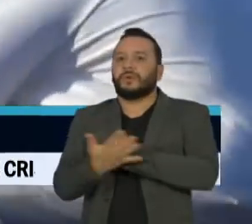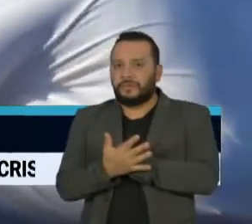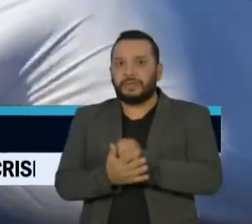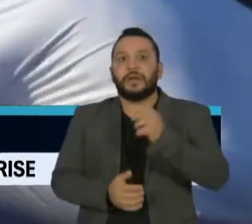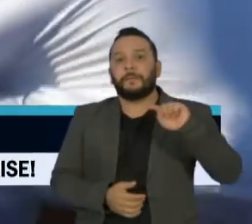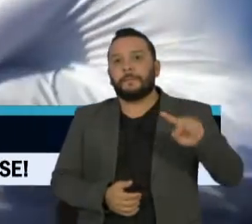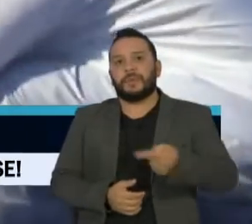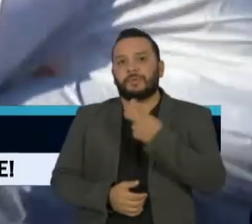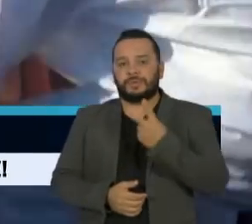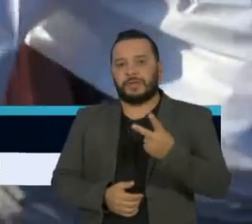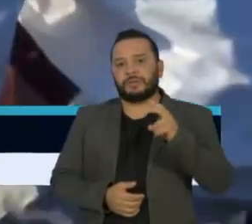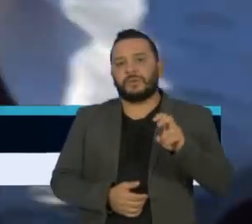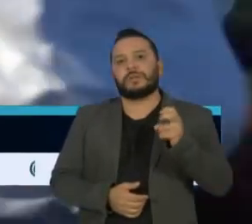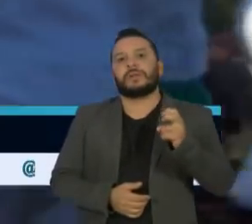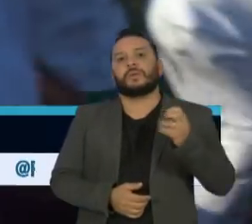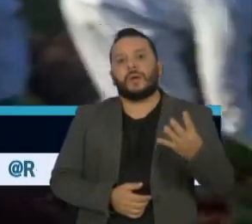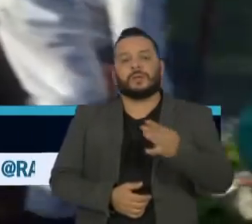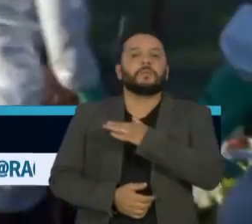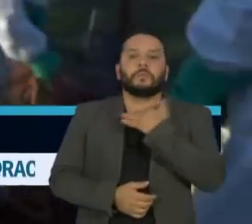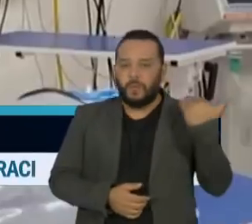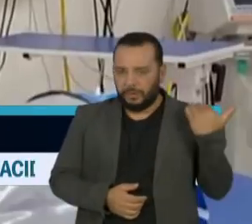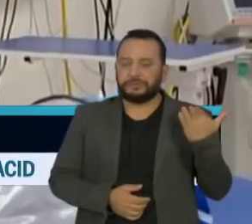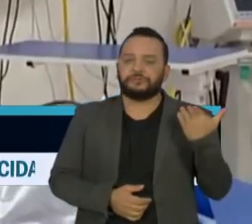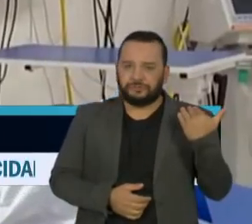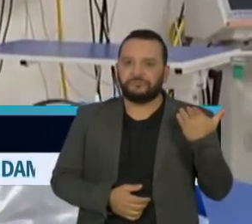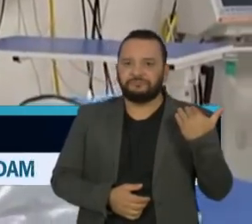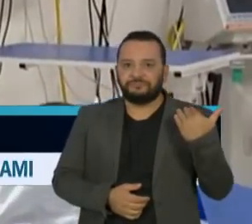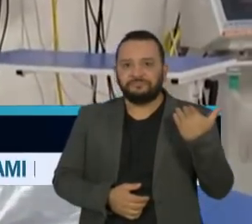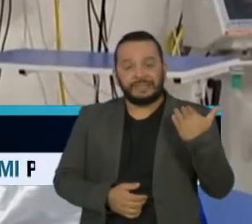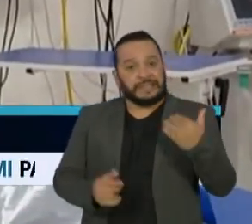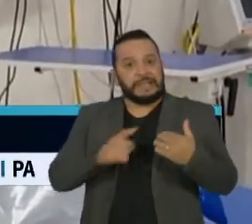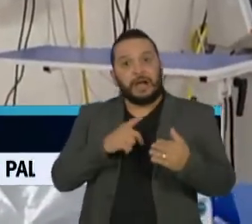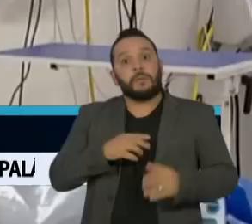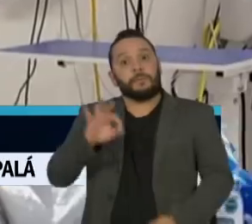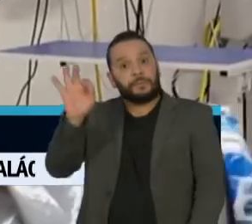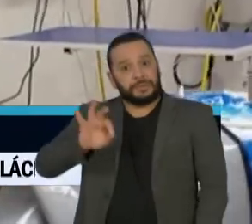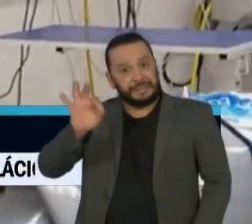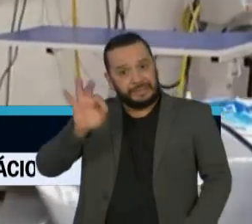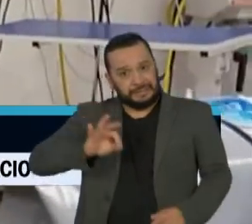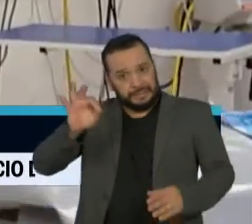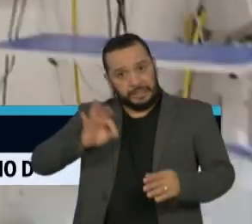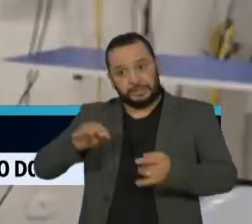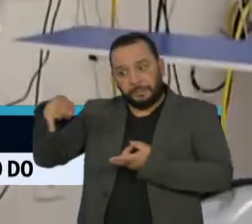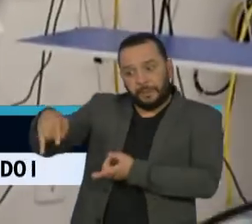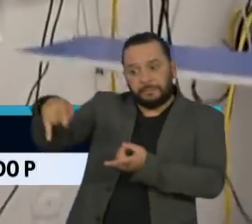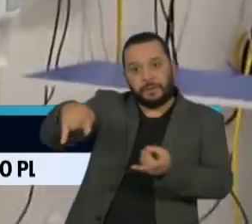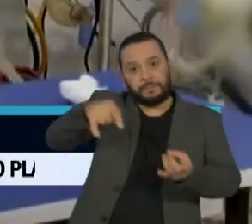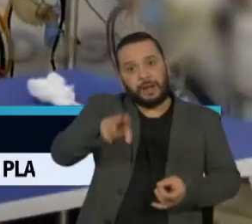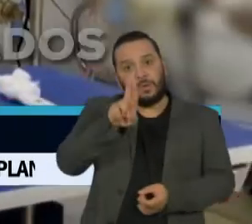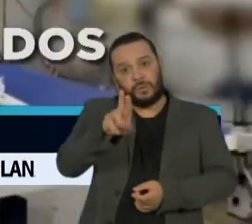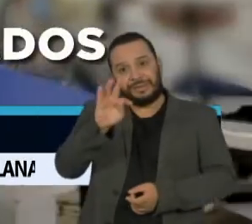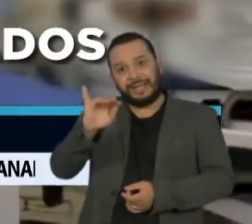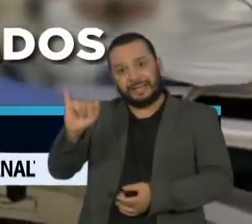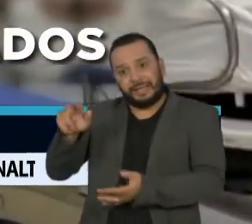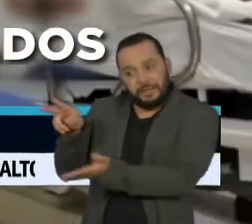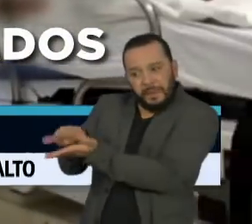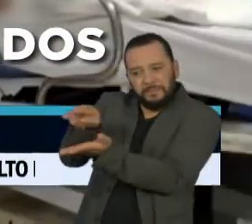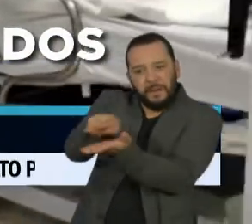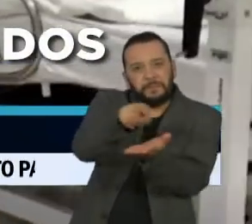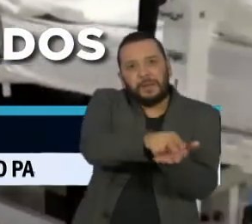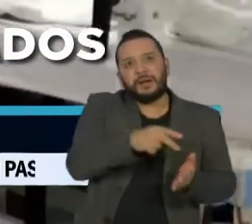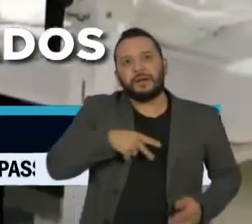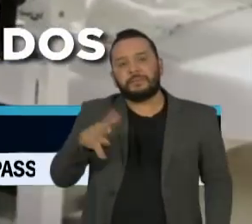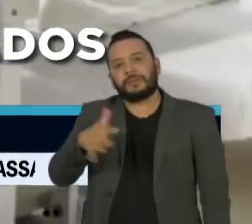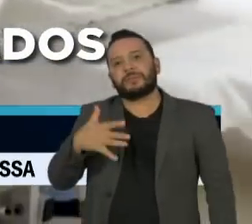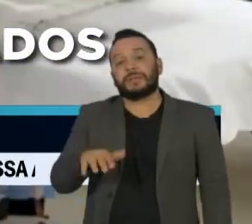.254 óbitos pela doença. A taxa de ocupação de leitos de UTI nas 39 cidades está em